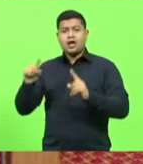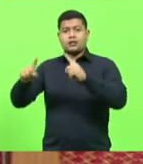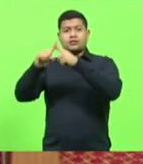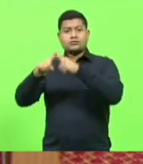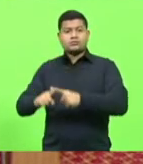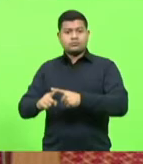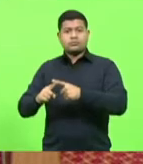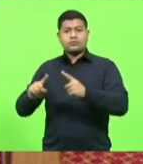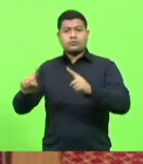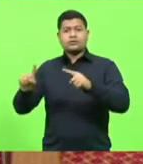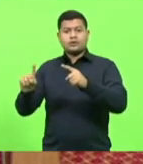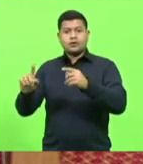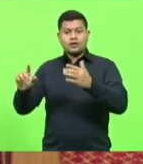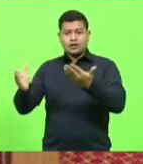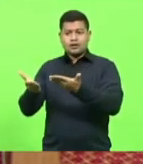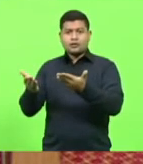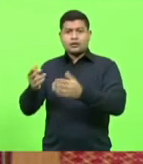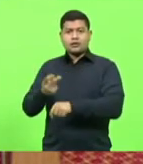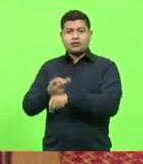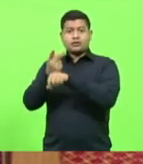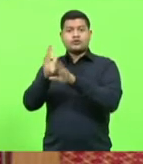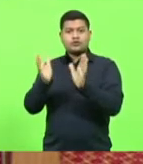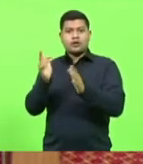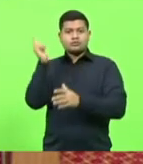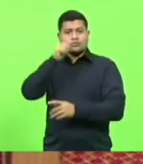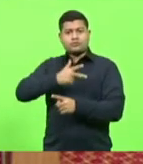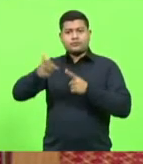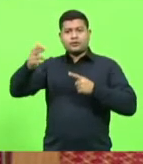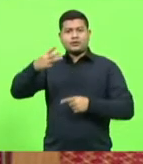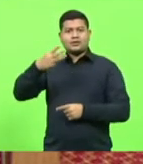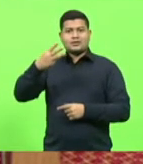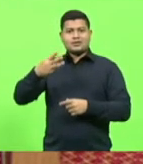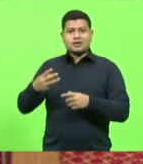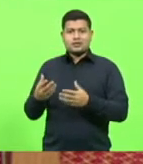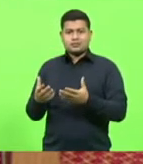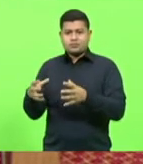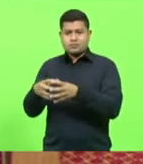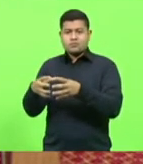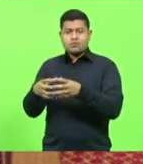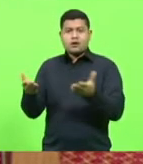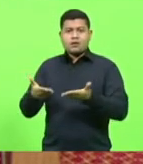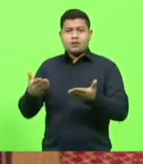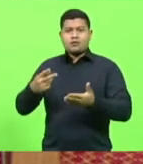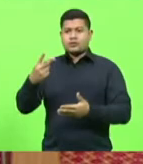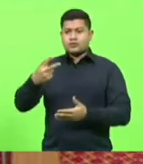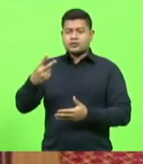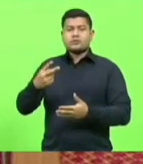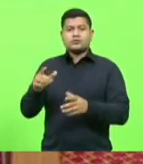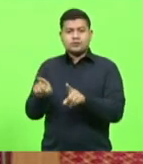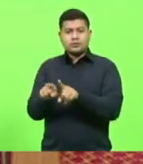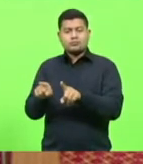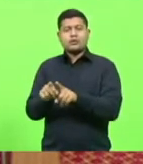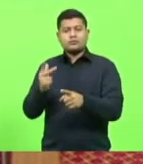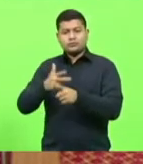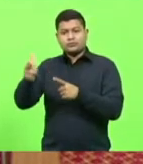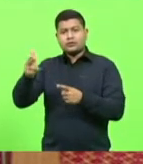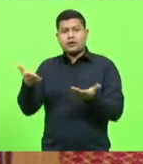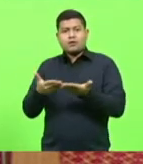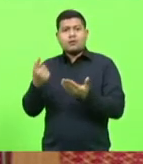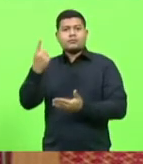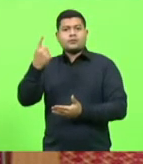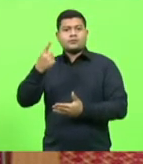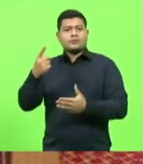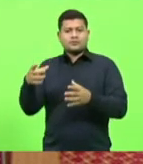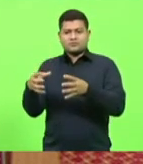já foi campeão da terceira divisão, da segunda, e hoje disputa a primeira divisão do Paraná